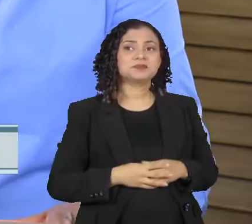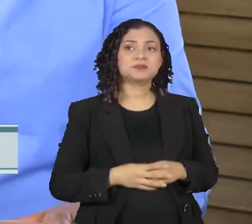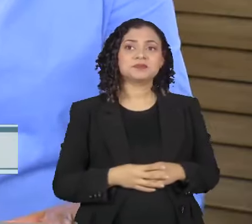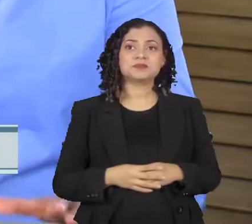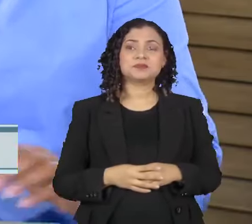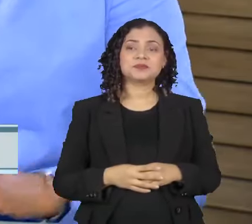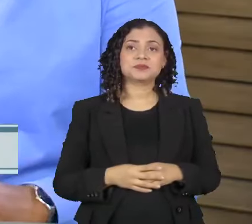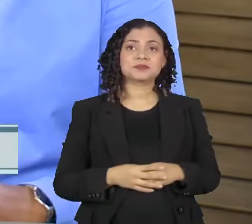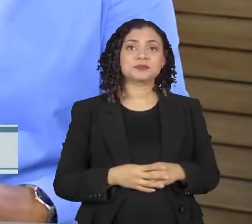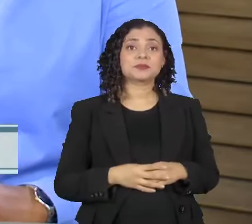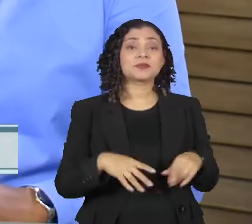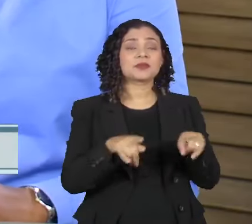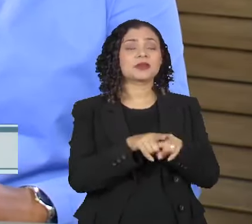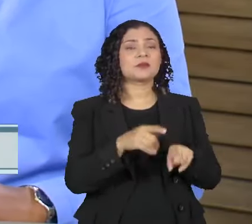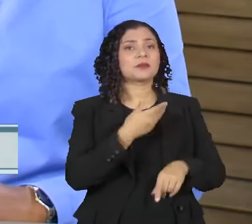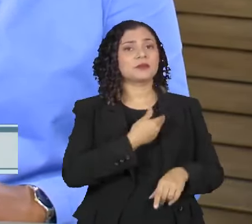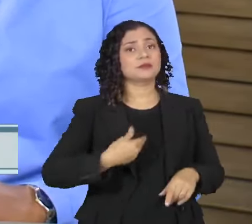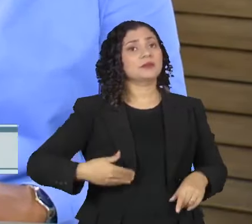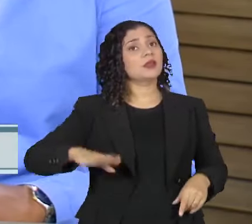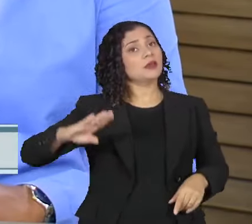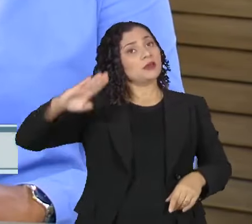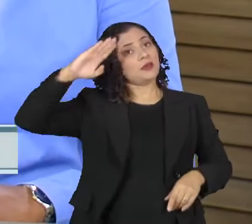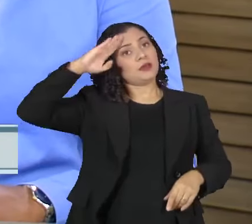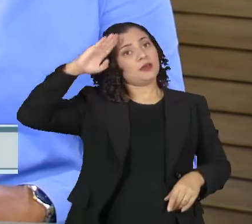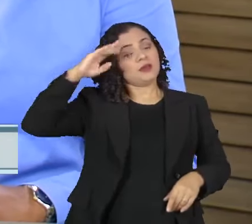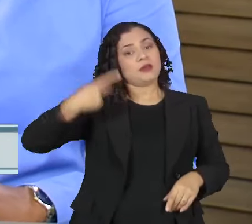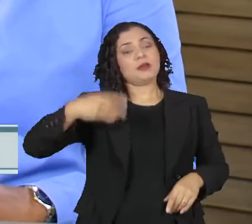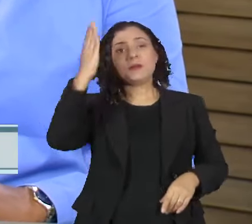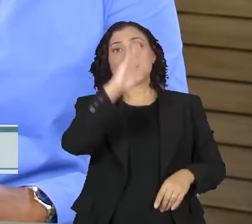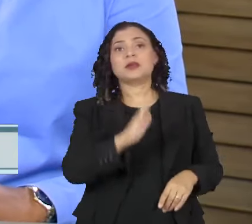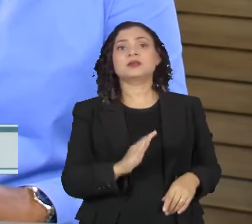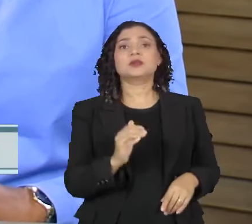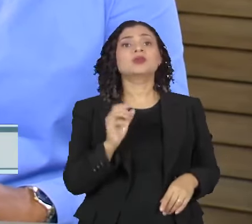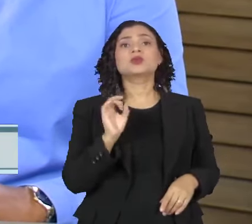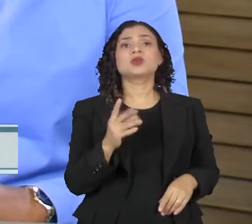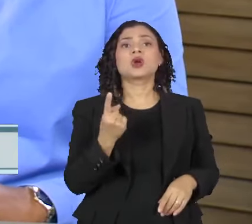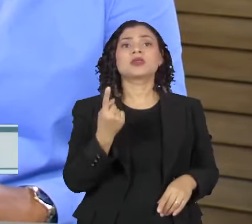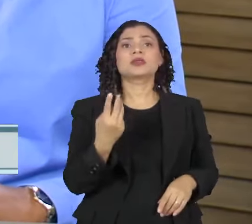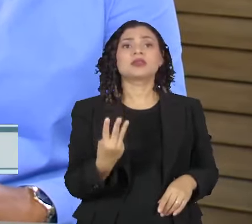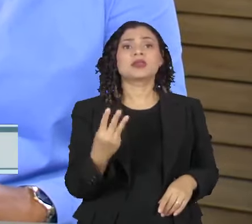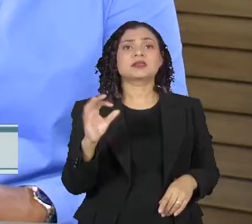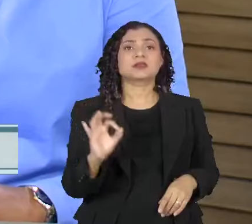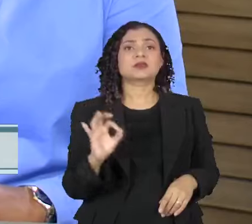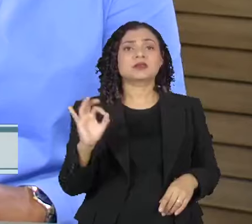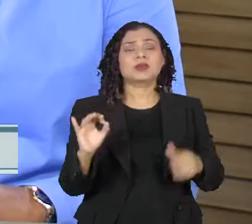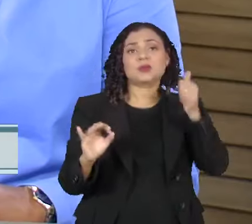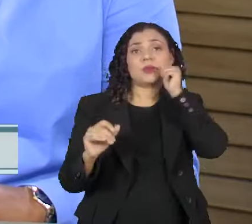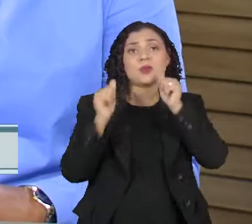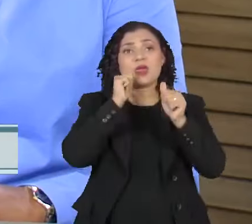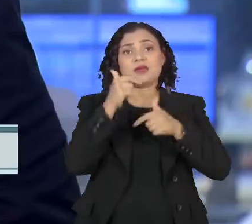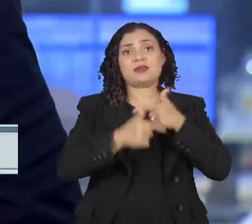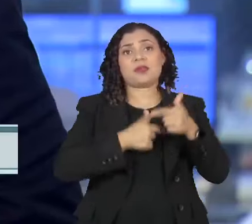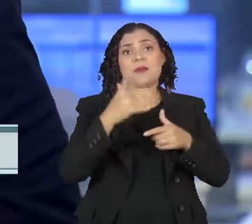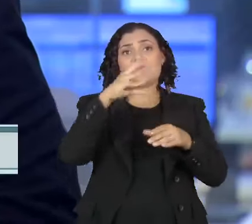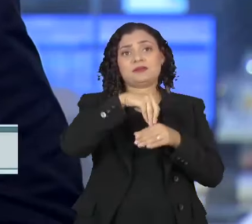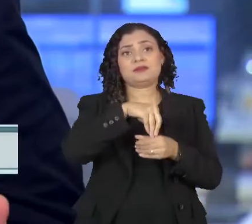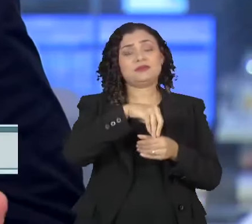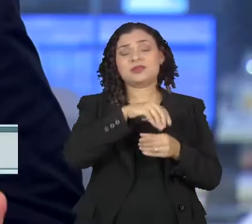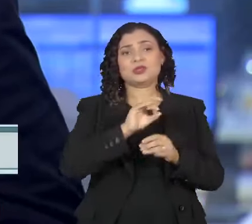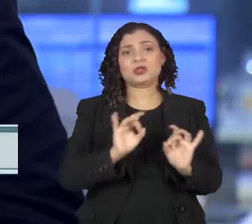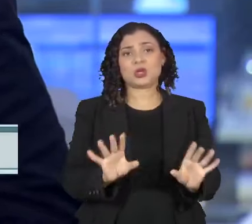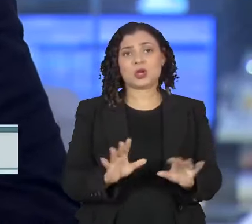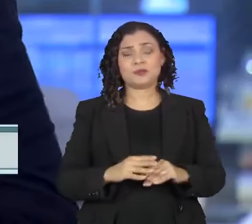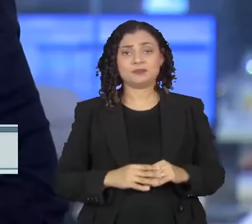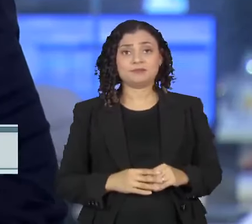As forças policiais militares do Brasil têm apenas 13% de mulheres em seus quadros. Isso